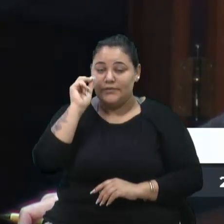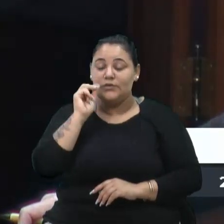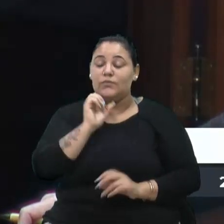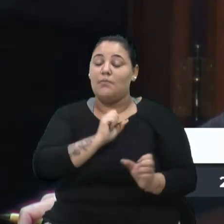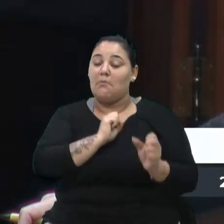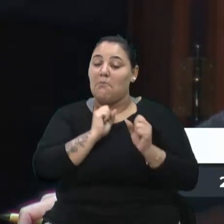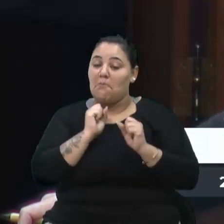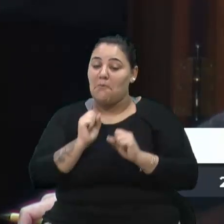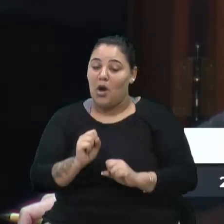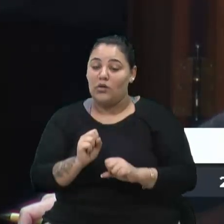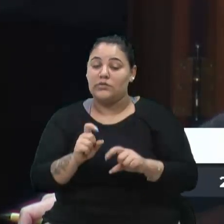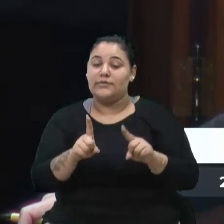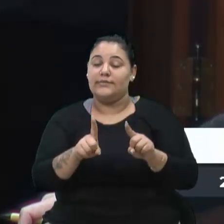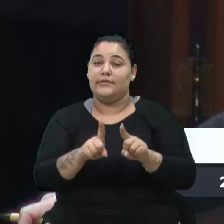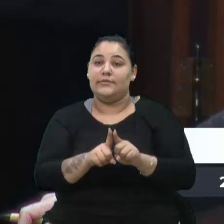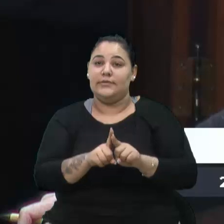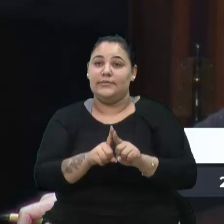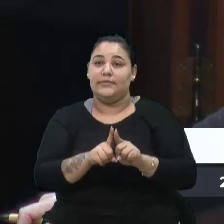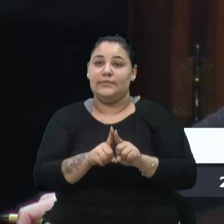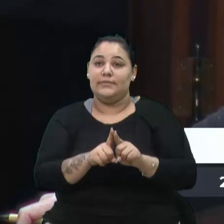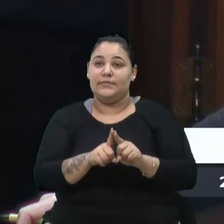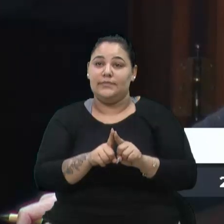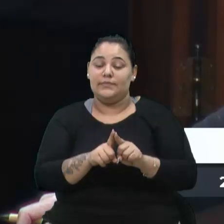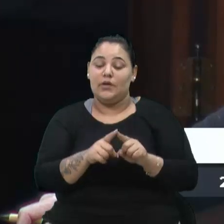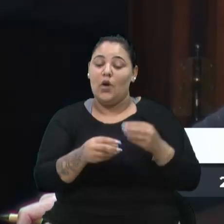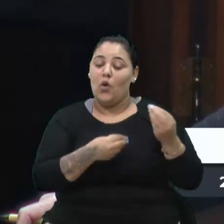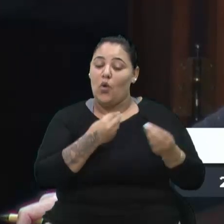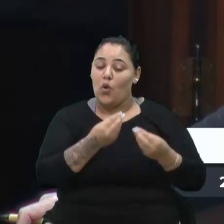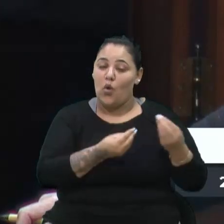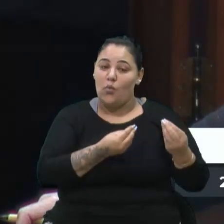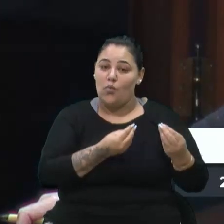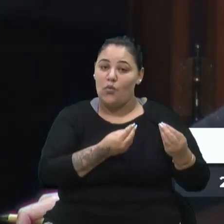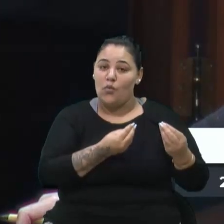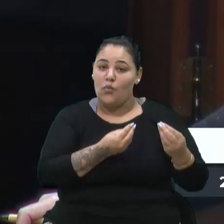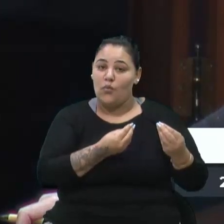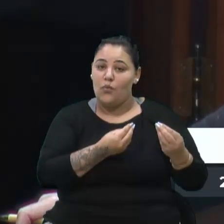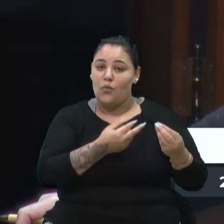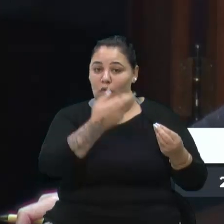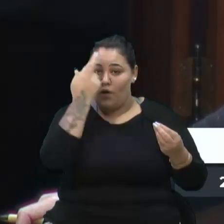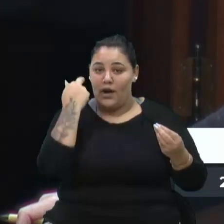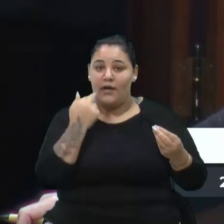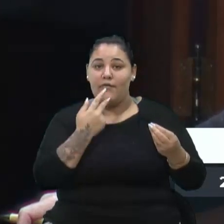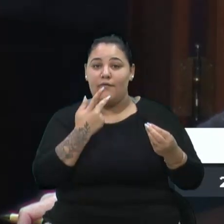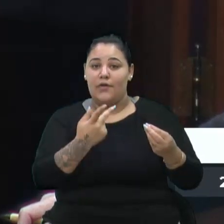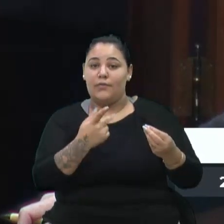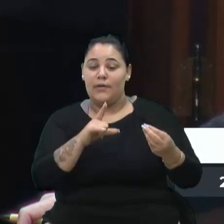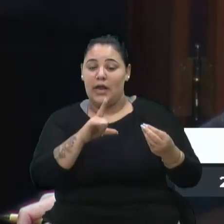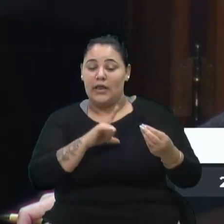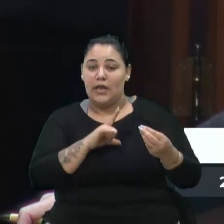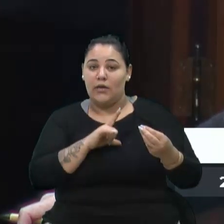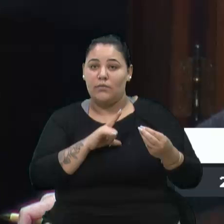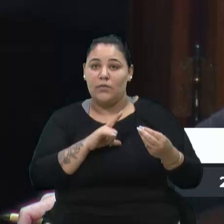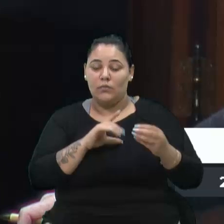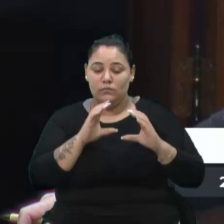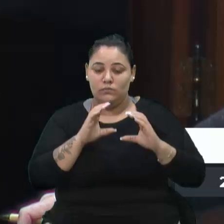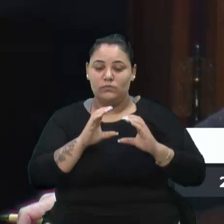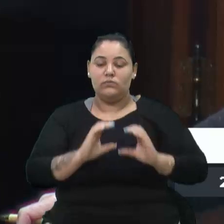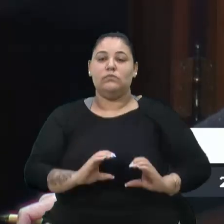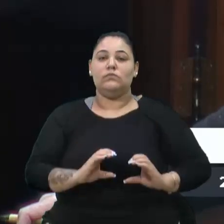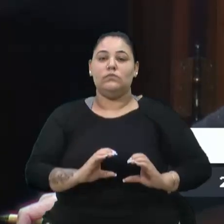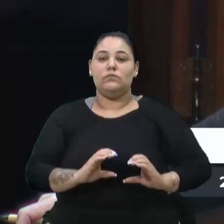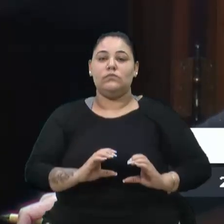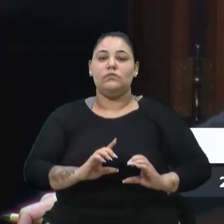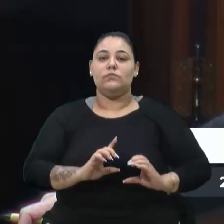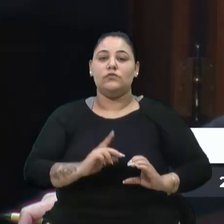tomar, como o próprio vereador Rafael colocou, uma postura de realmente colocar a situação